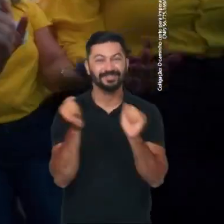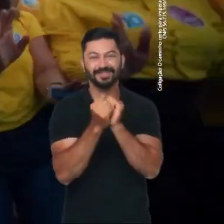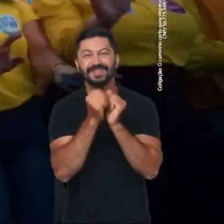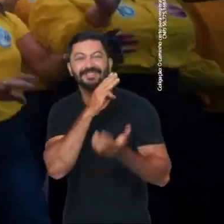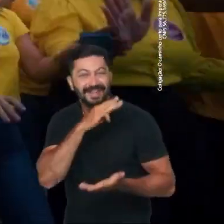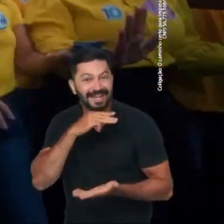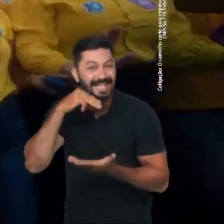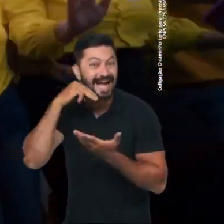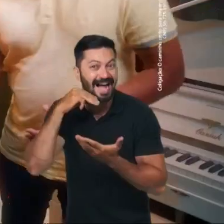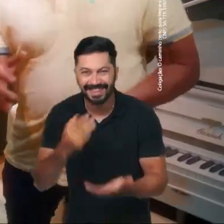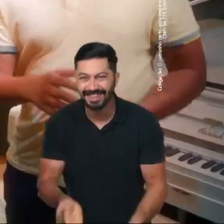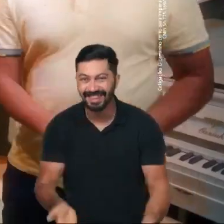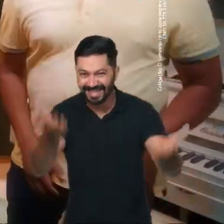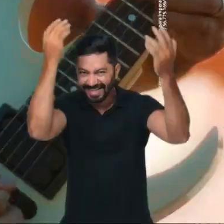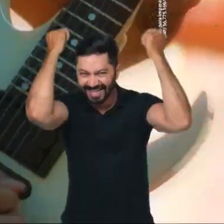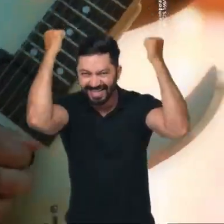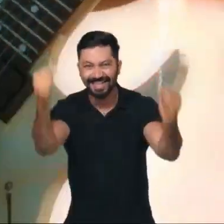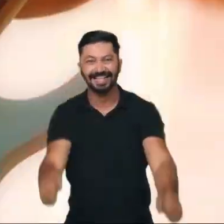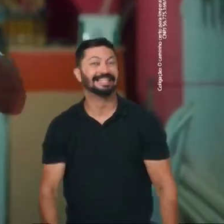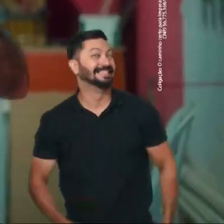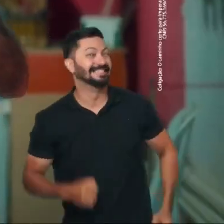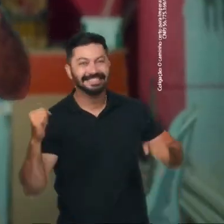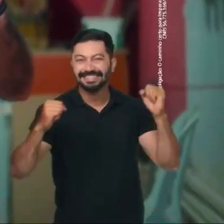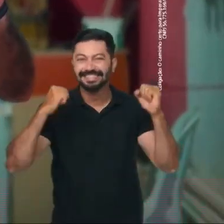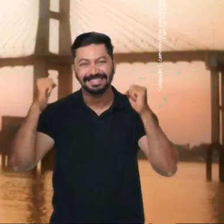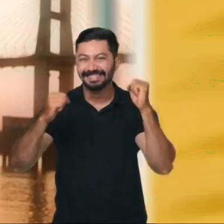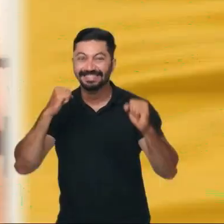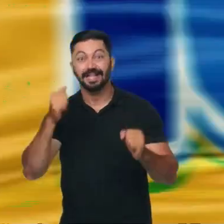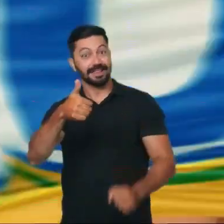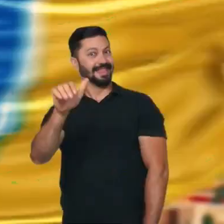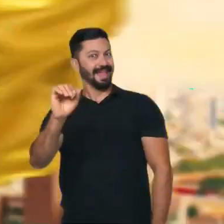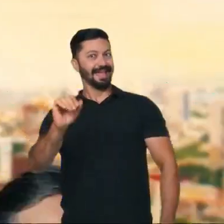eu vou amar e eu não, 10.